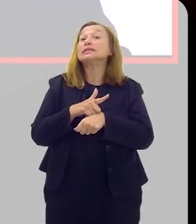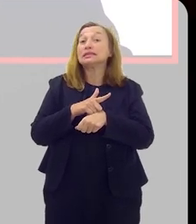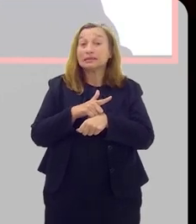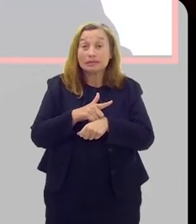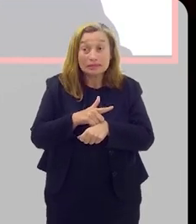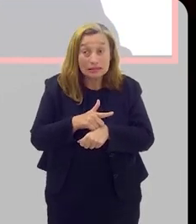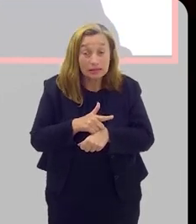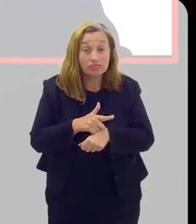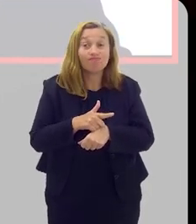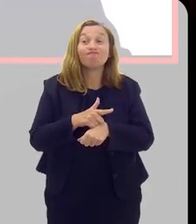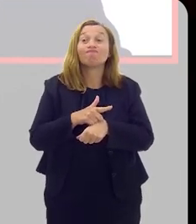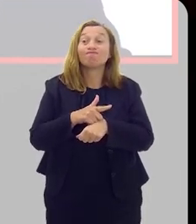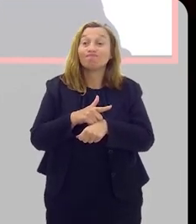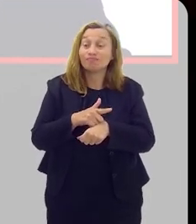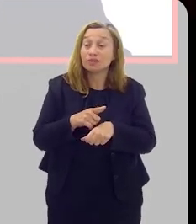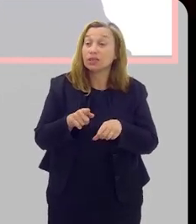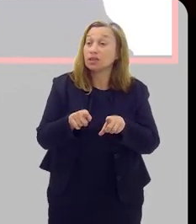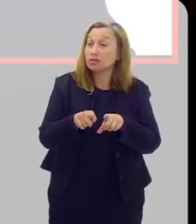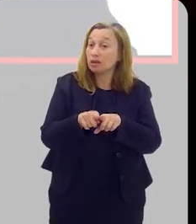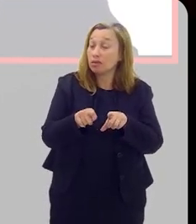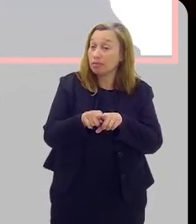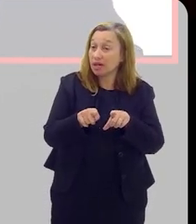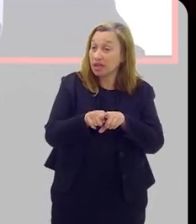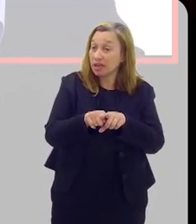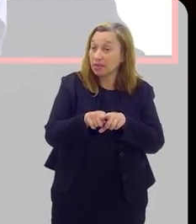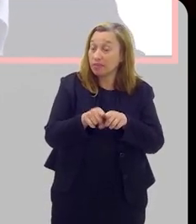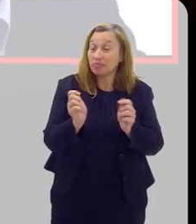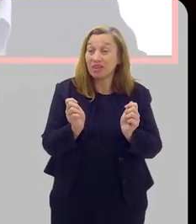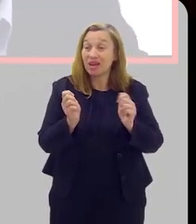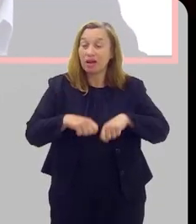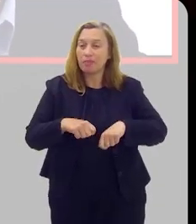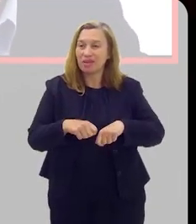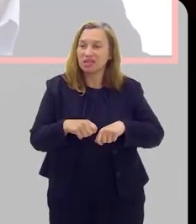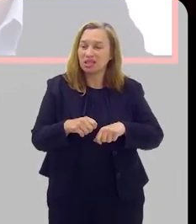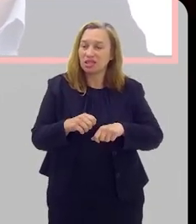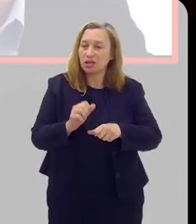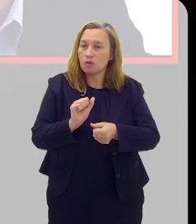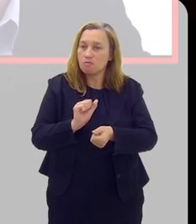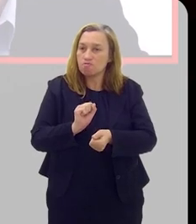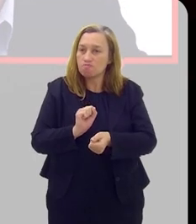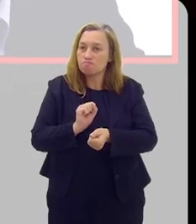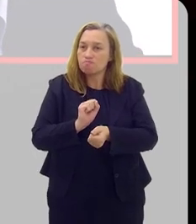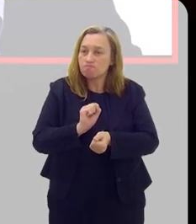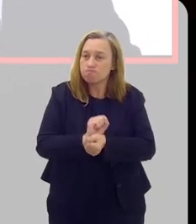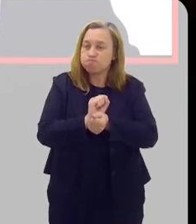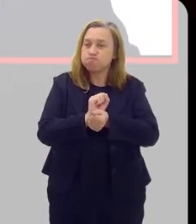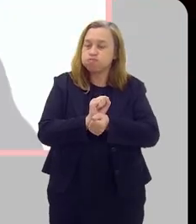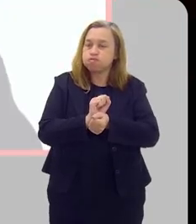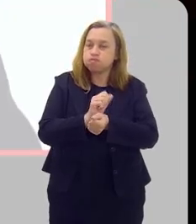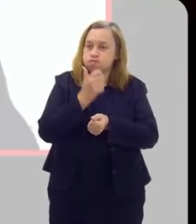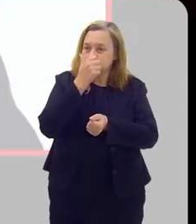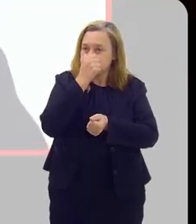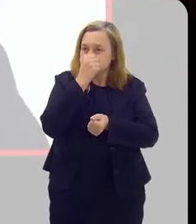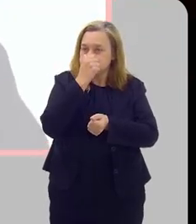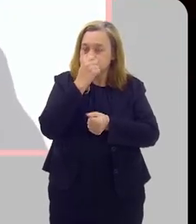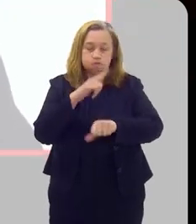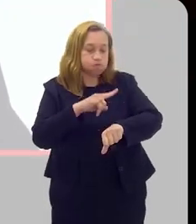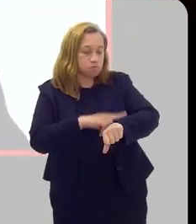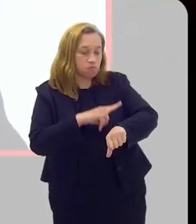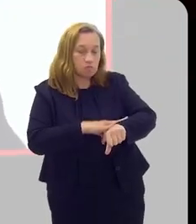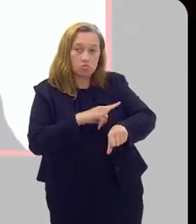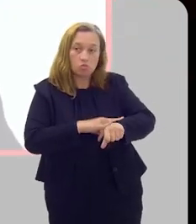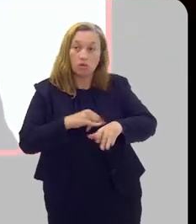e da disfunção miccional, da capacidade do paciente segurar a urina, né? A boa notícia